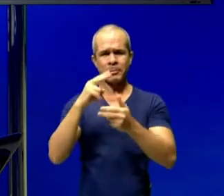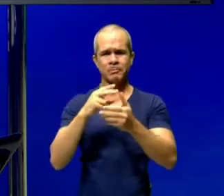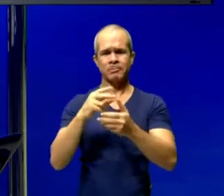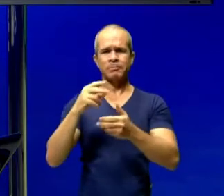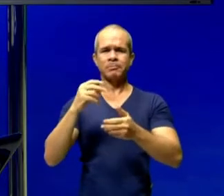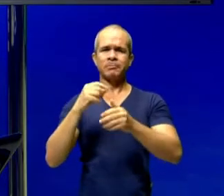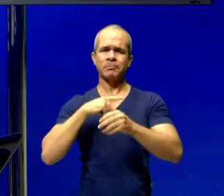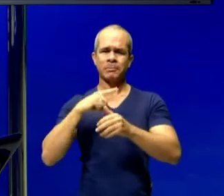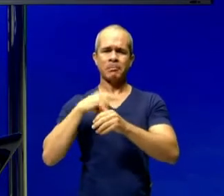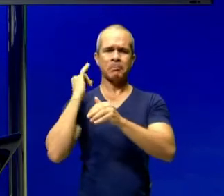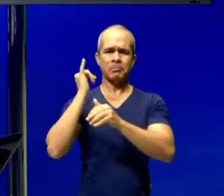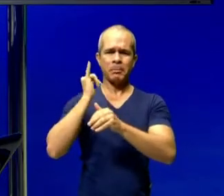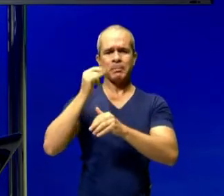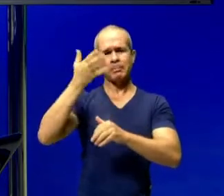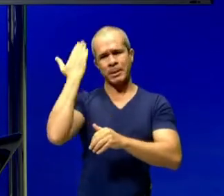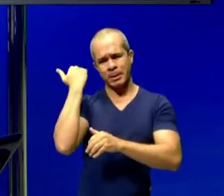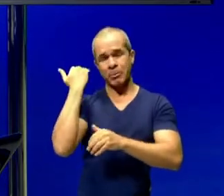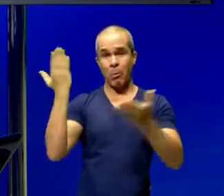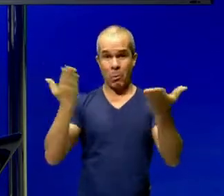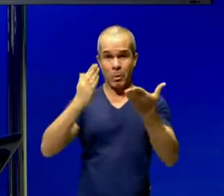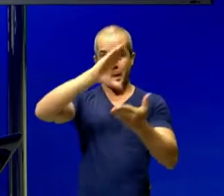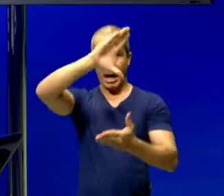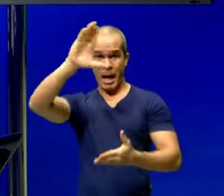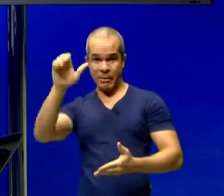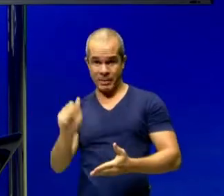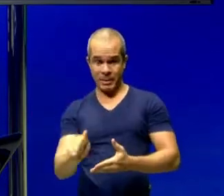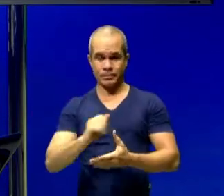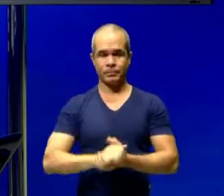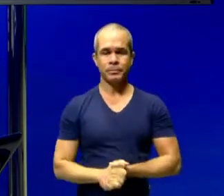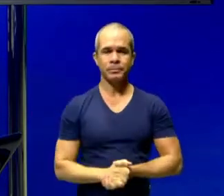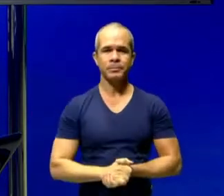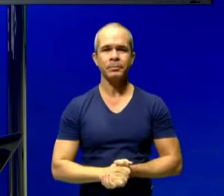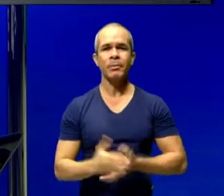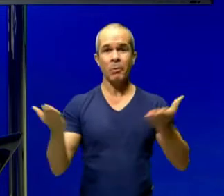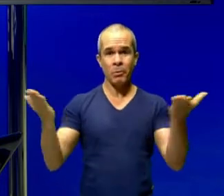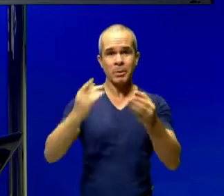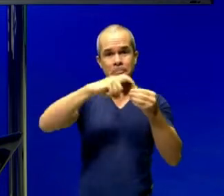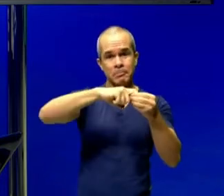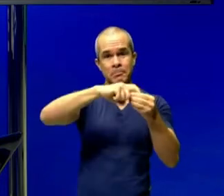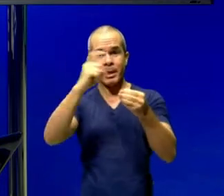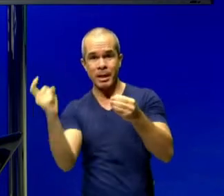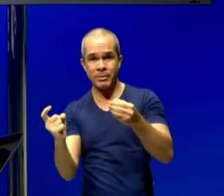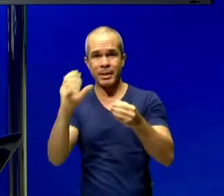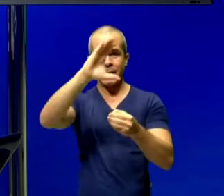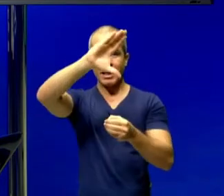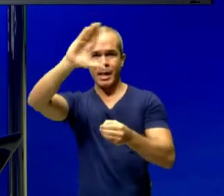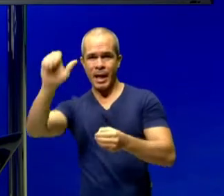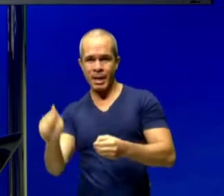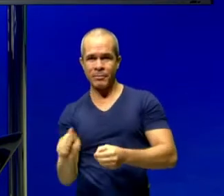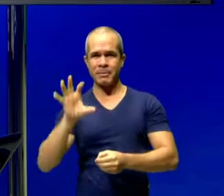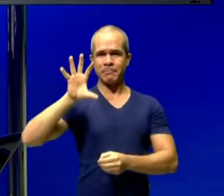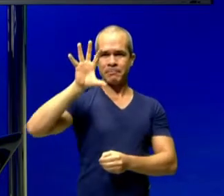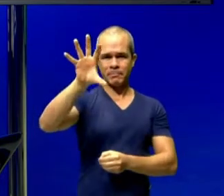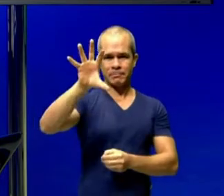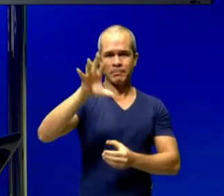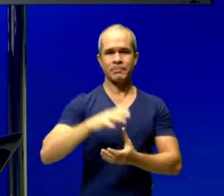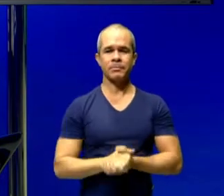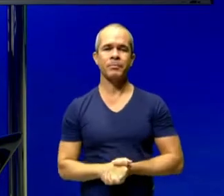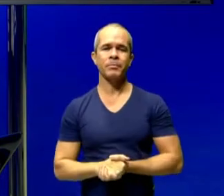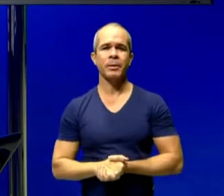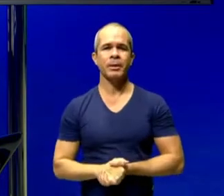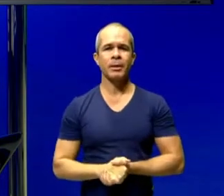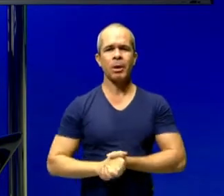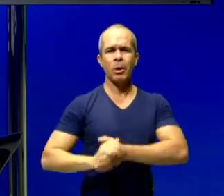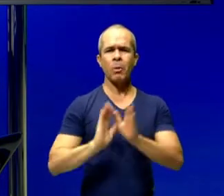mas hoje o foco é na África. Então iremos falar da descolonização africana. A nossa